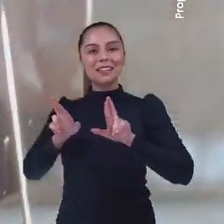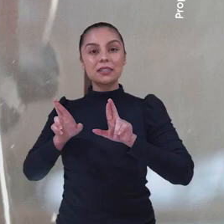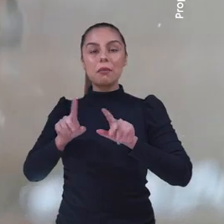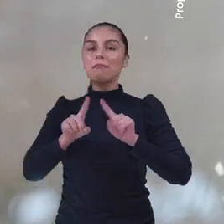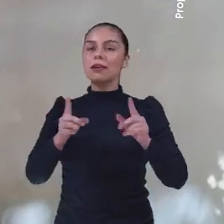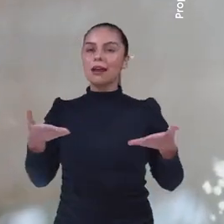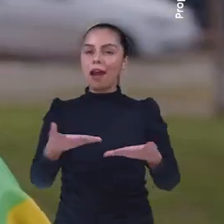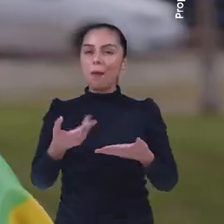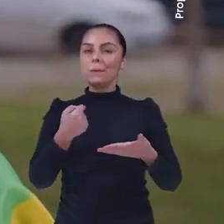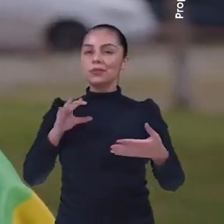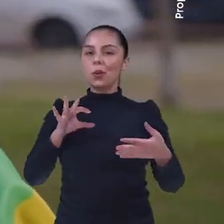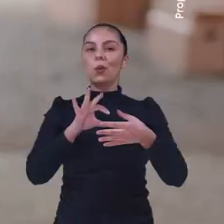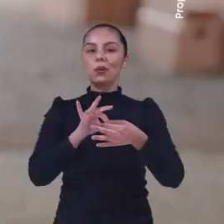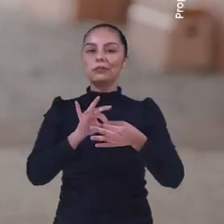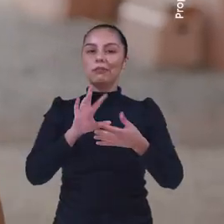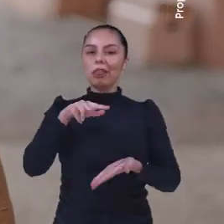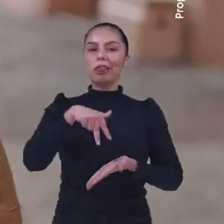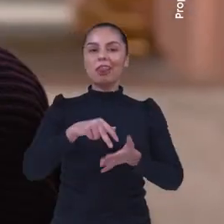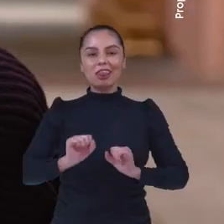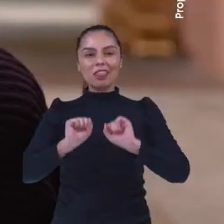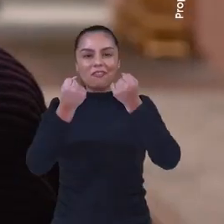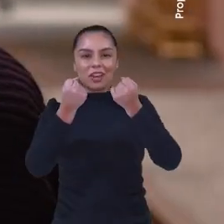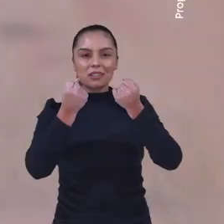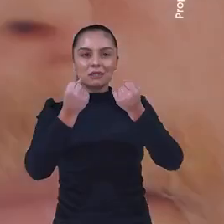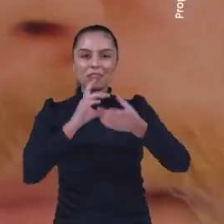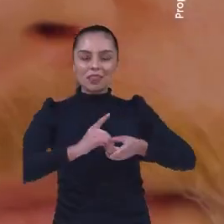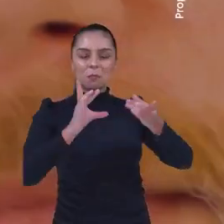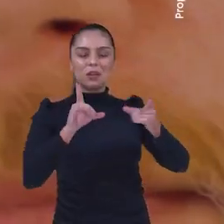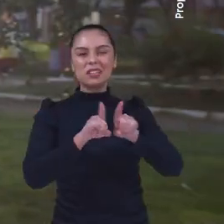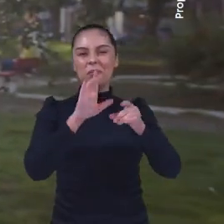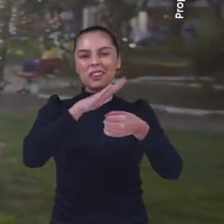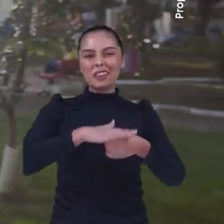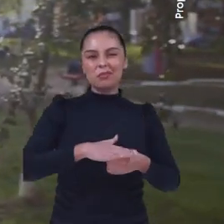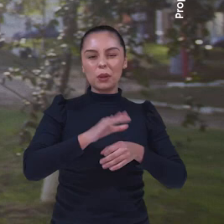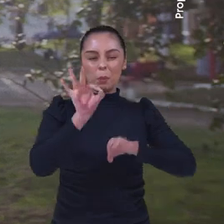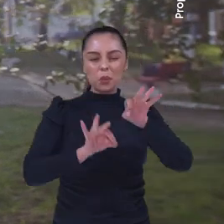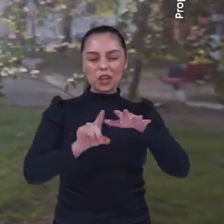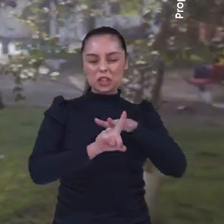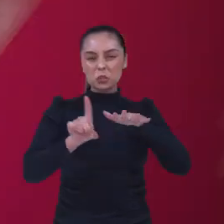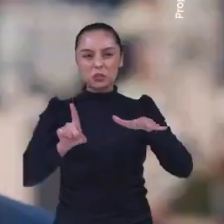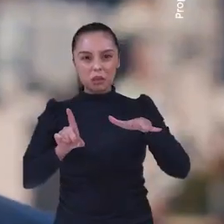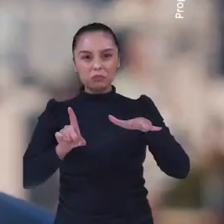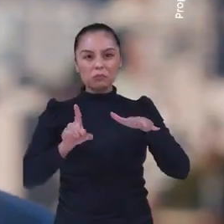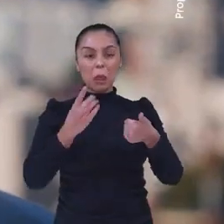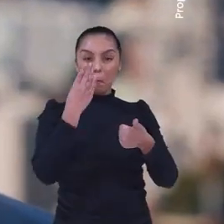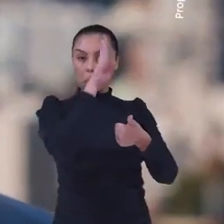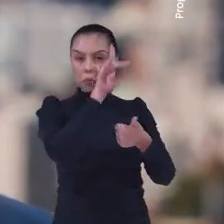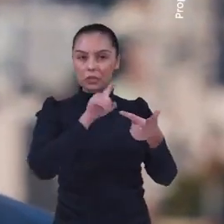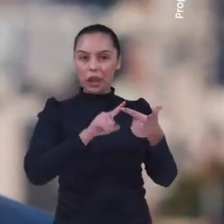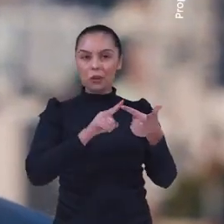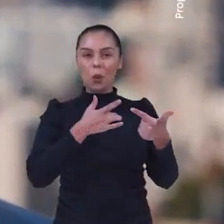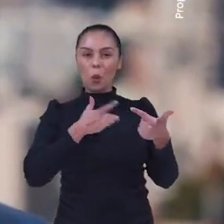agora teremos que nos unir para defender firmemente a democracia e derrotar esse projeto de exclusão do bolsonaro